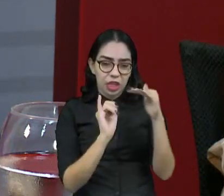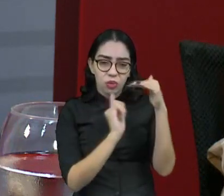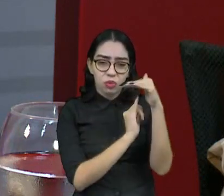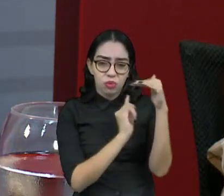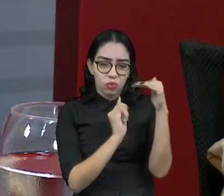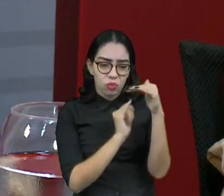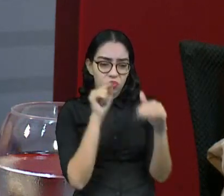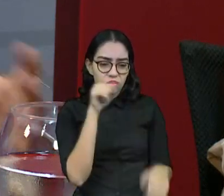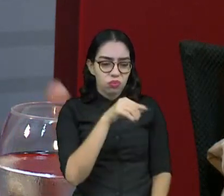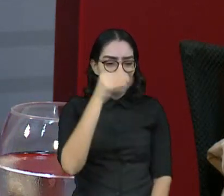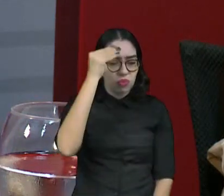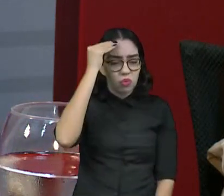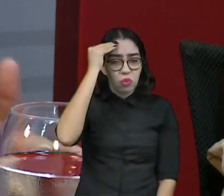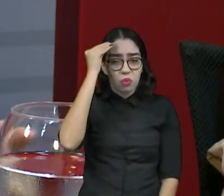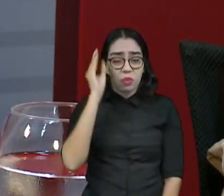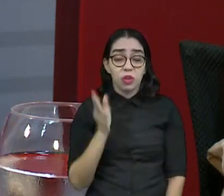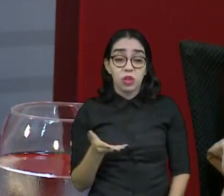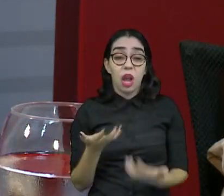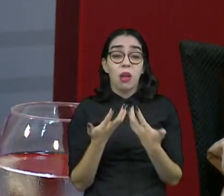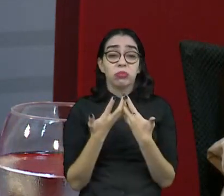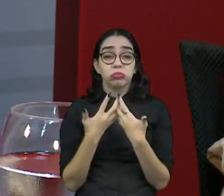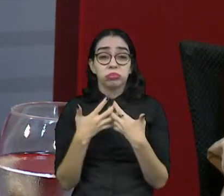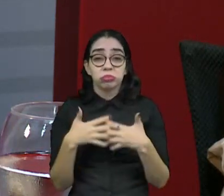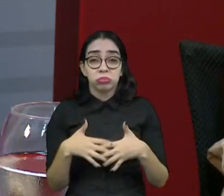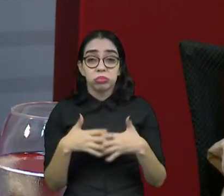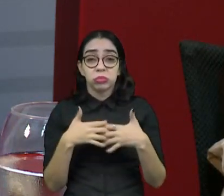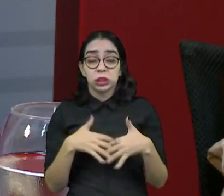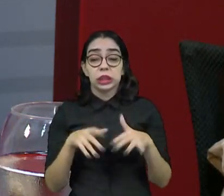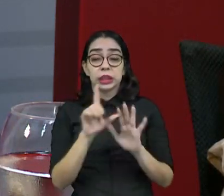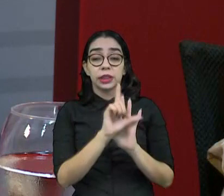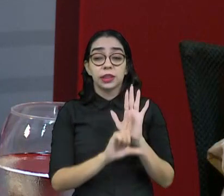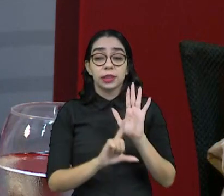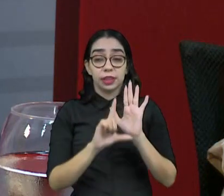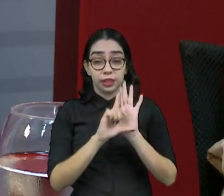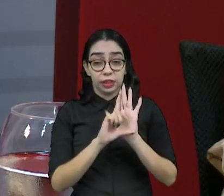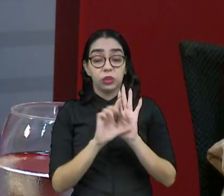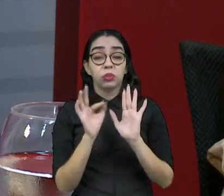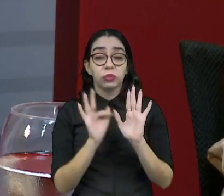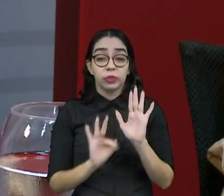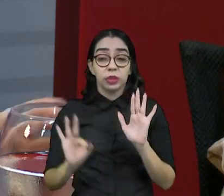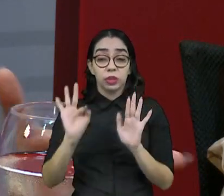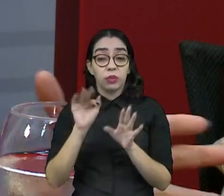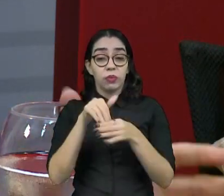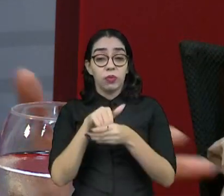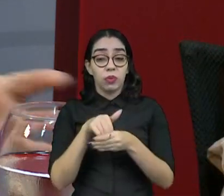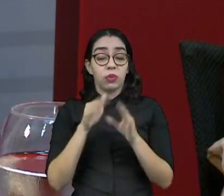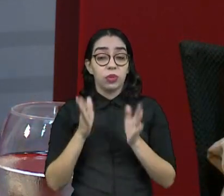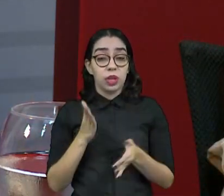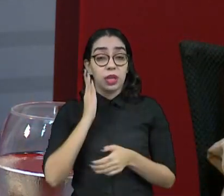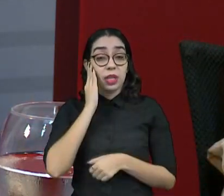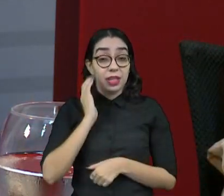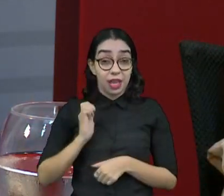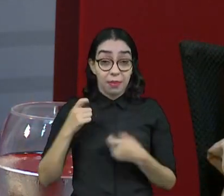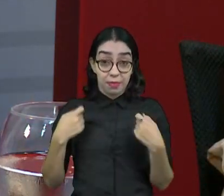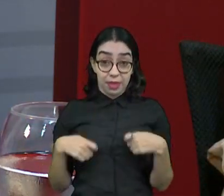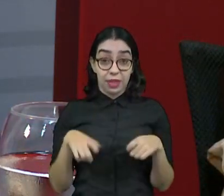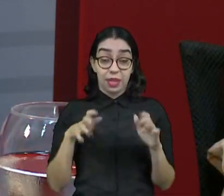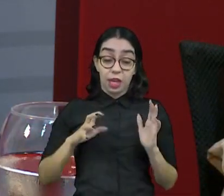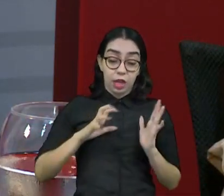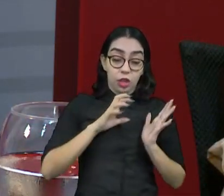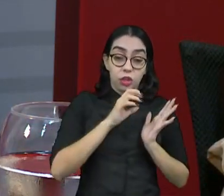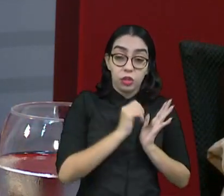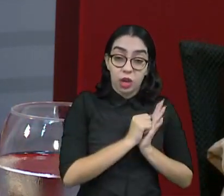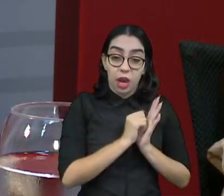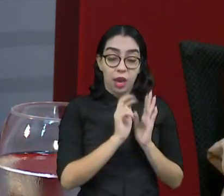Olha, a legislação eleitoral já tem ferramentas para ver se é ou não correto. Porque, quando você vai divulgar uma pesquisa, é necessário que você registre aquela pesquisa.